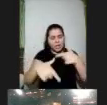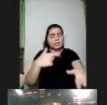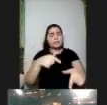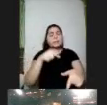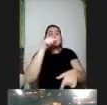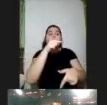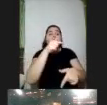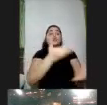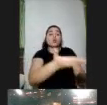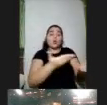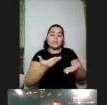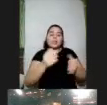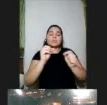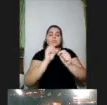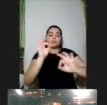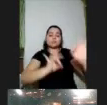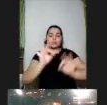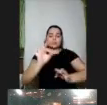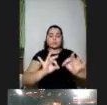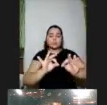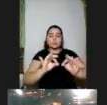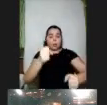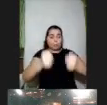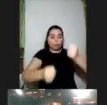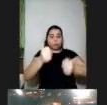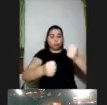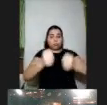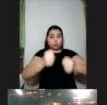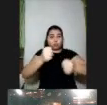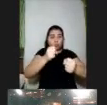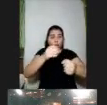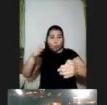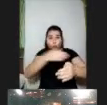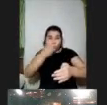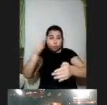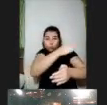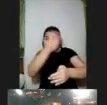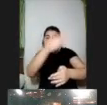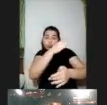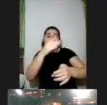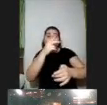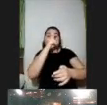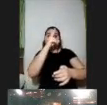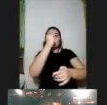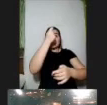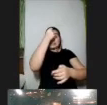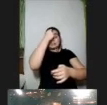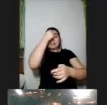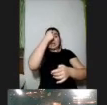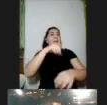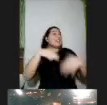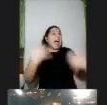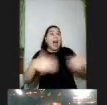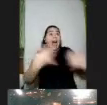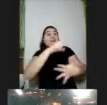por um projeto para dirigir um carro de Fórmula 1 com a força da mente ele falou e na época ele falou Maria você não vai acreditar